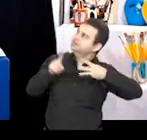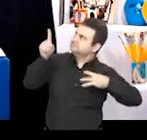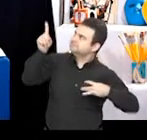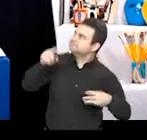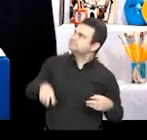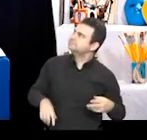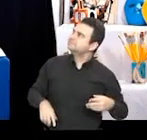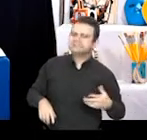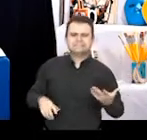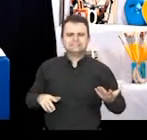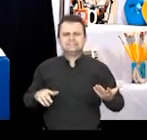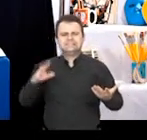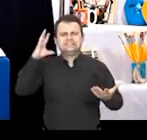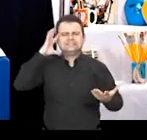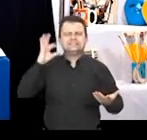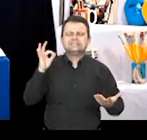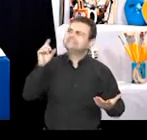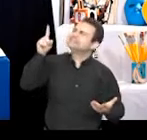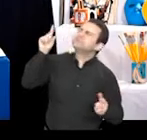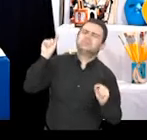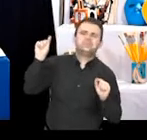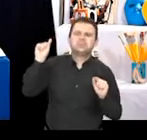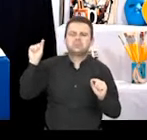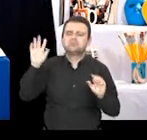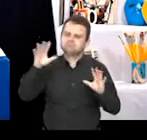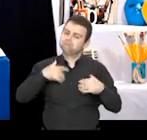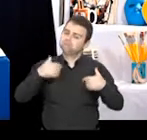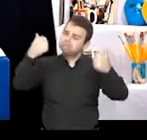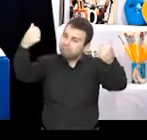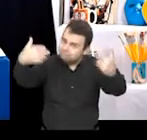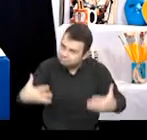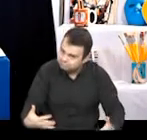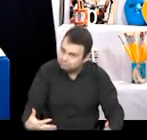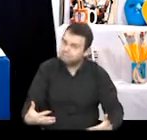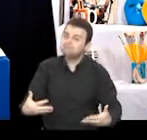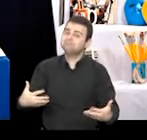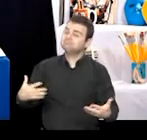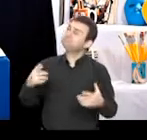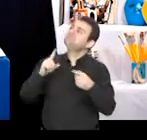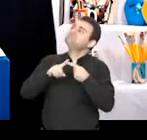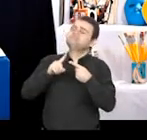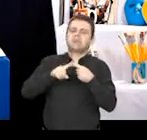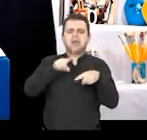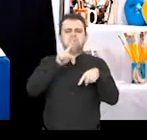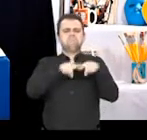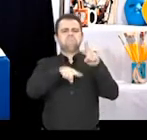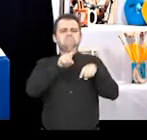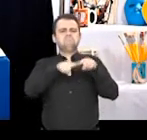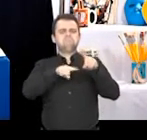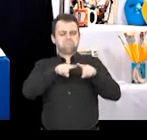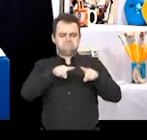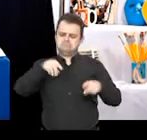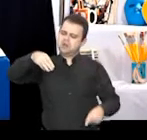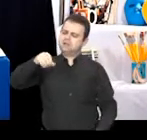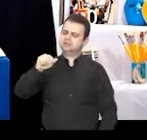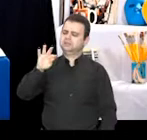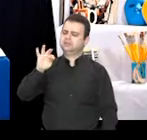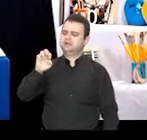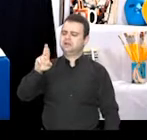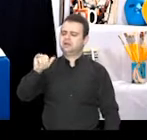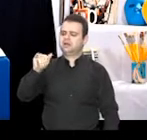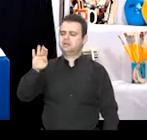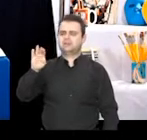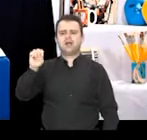conteúdo. Mas, professor, está ficando complicado. Nada disso. Eu explico. Onde está a materialidade da obra?